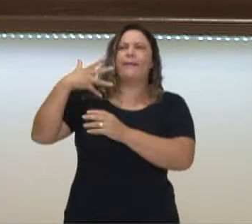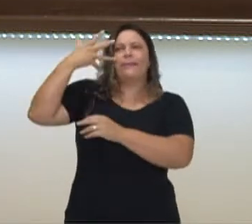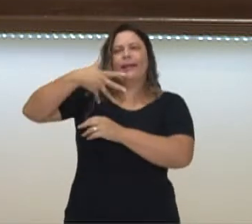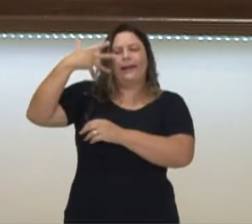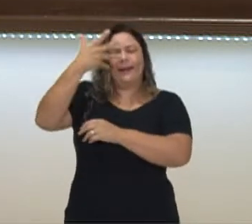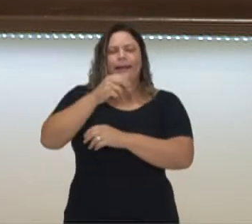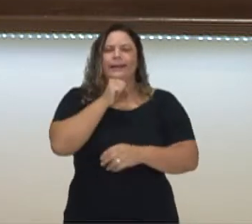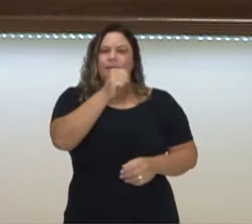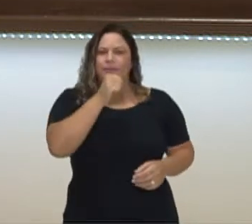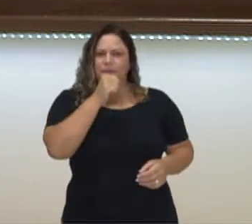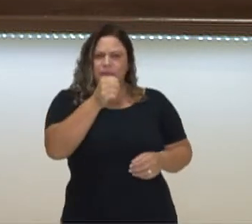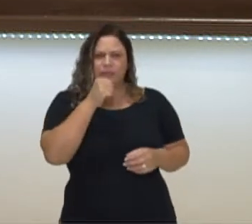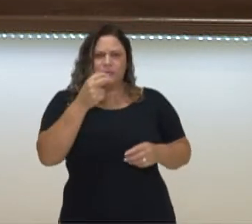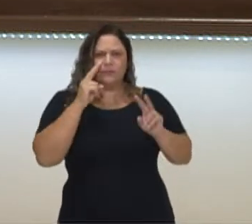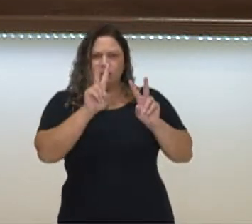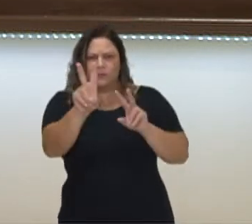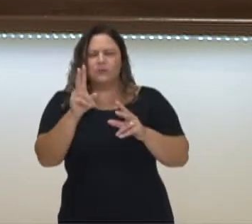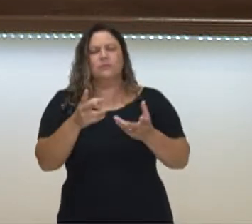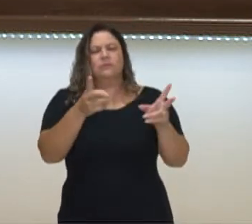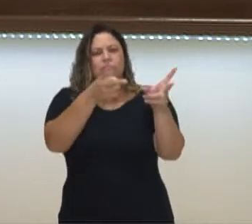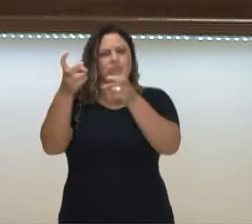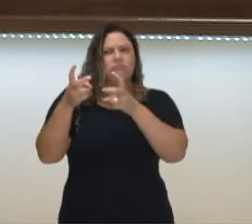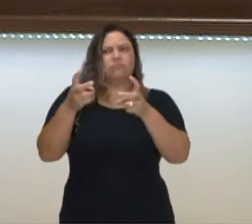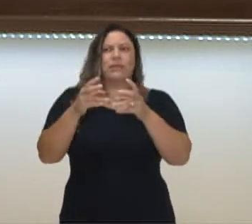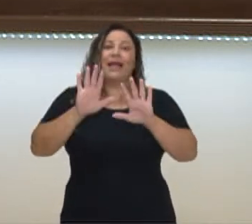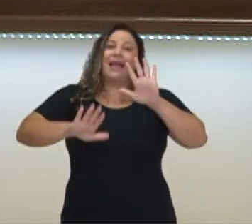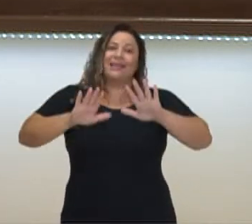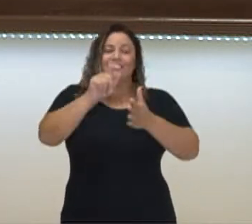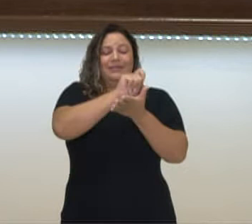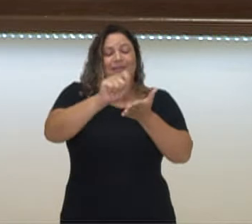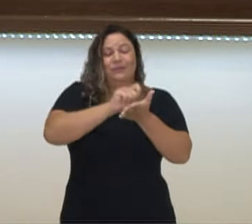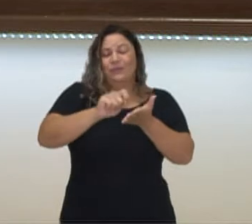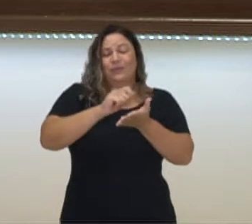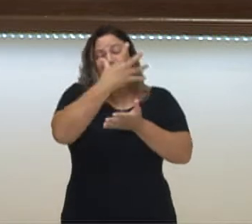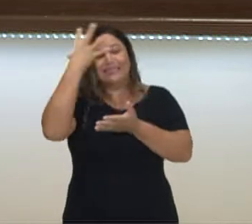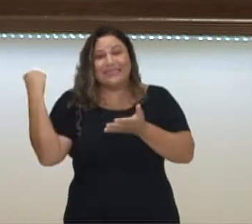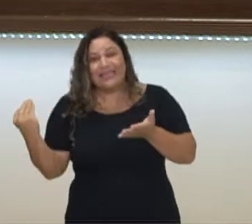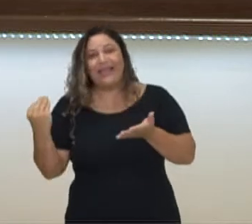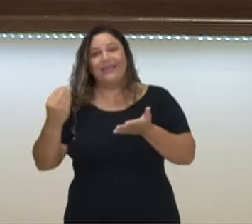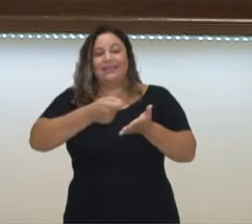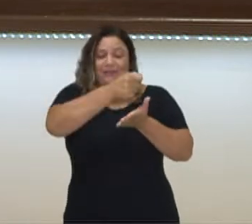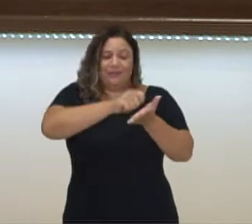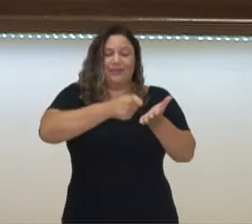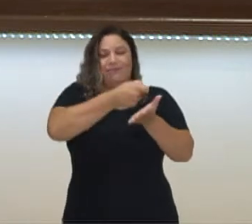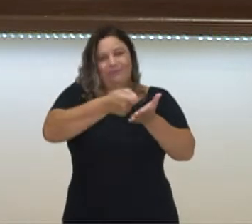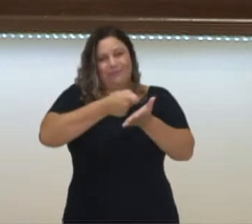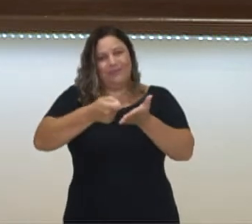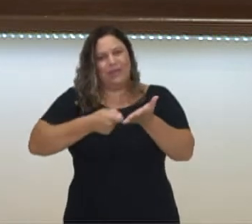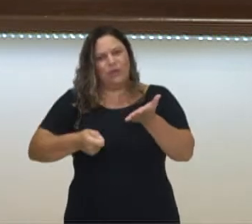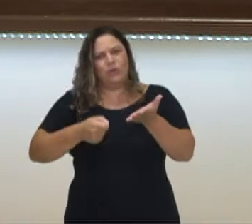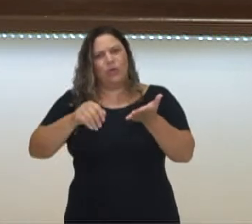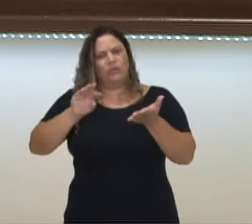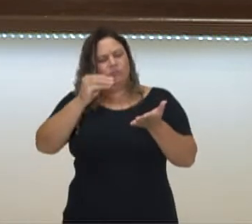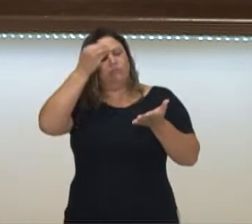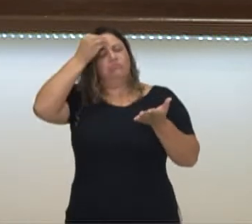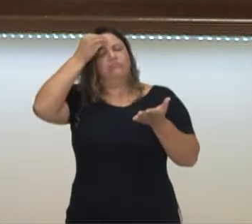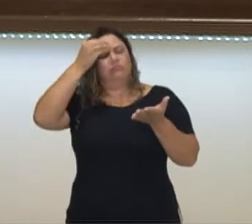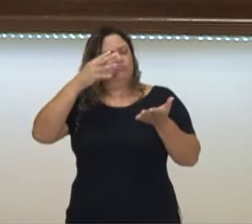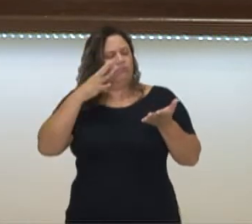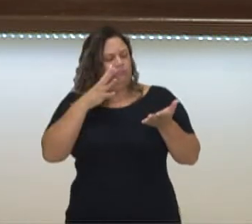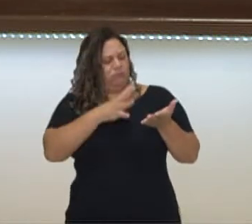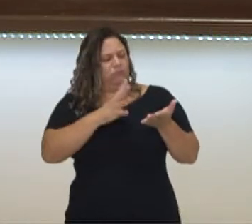apresentação, e isso você pode esquecer se você não anotar. Quando você está fazendo as anotações, você está mais